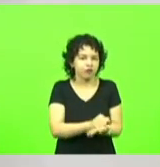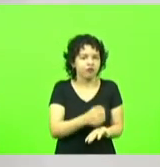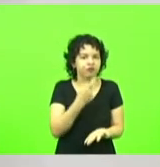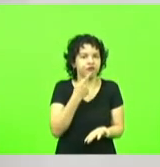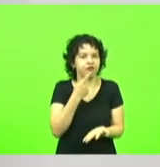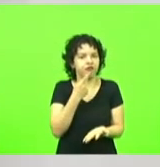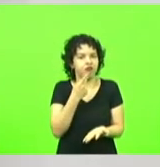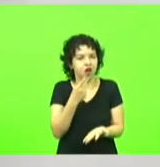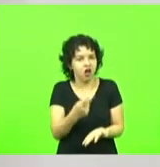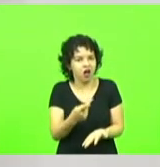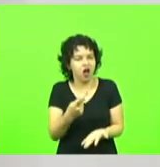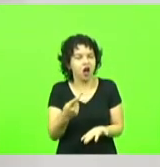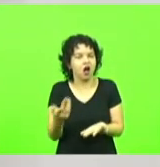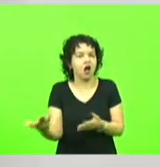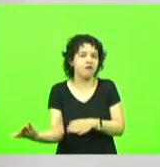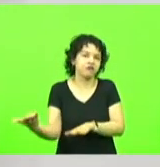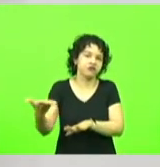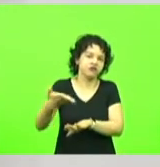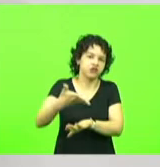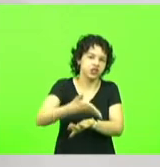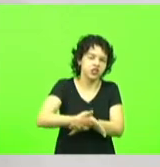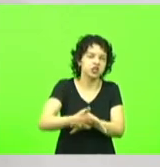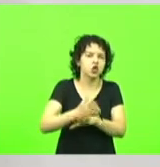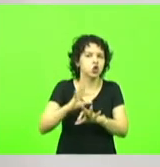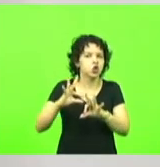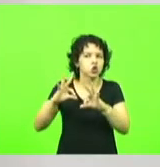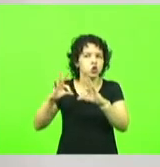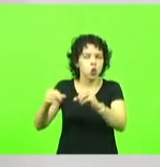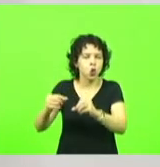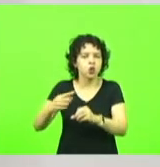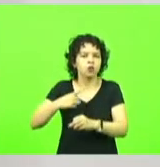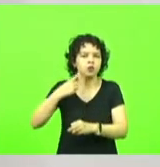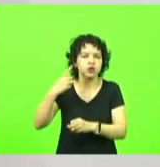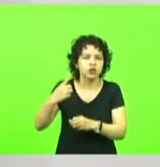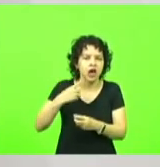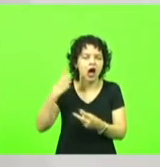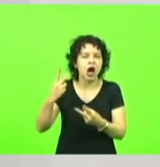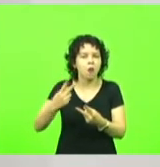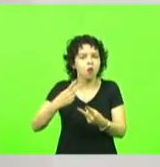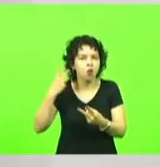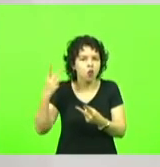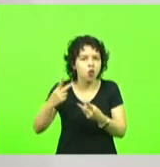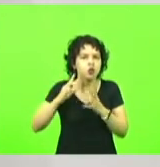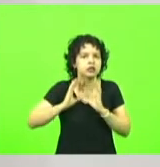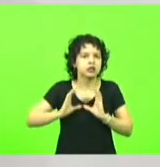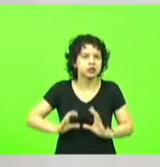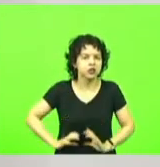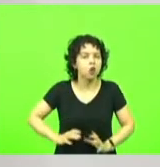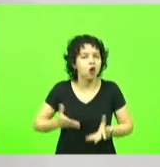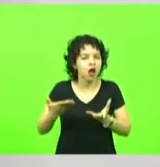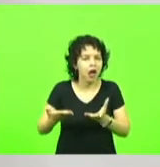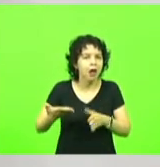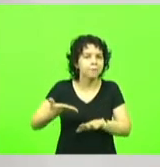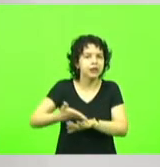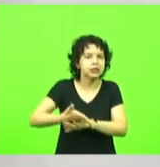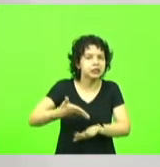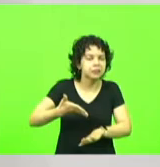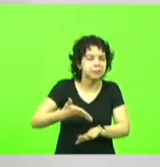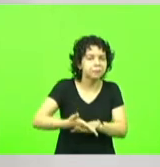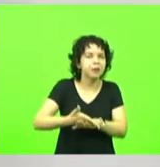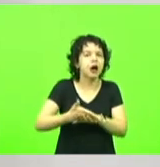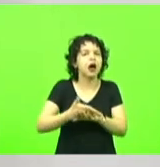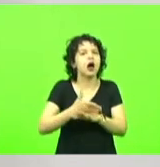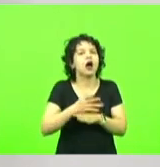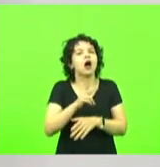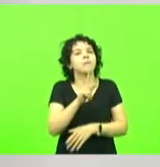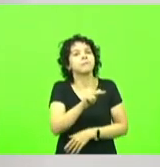da vinda e que venham todos deputados políticos cidadãos que querem participar dessa caminhada para o